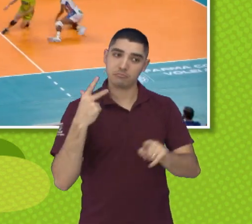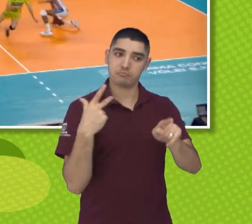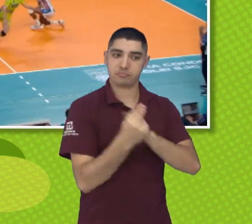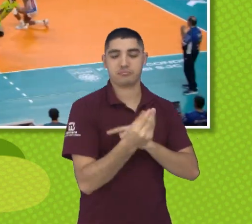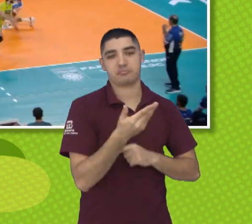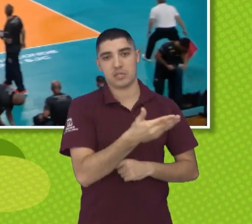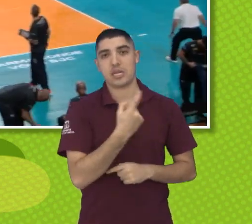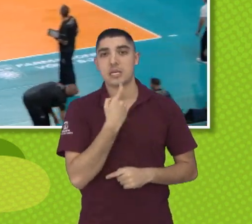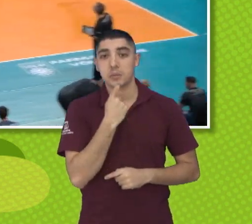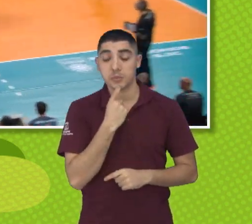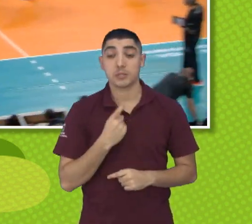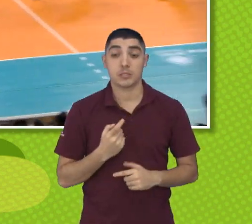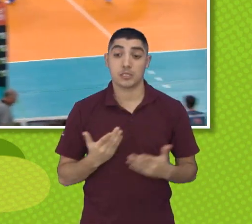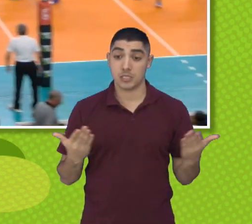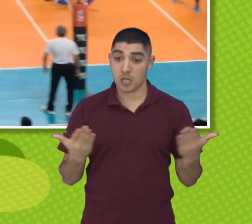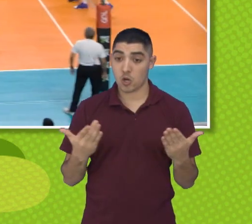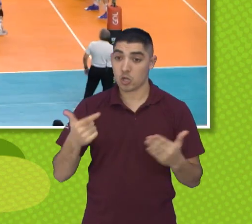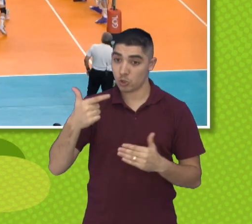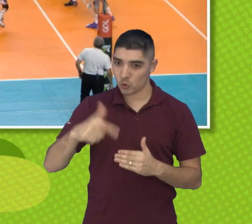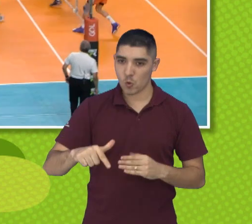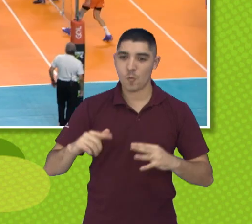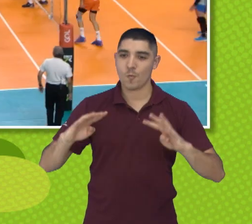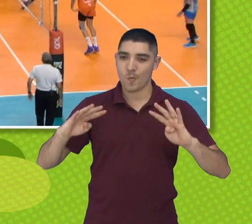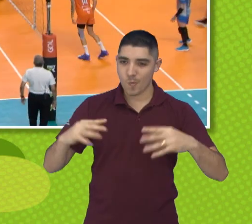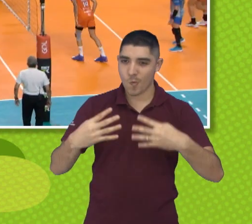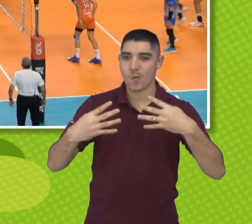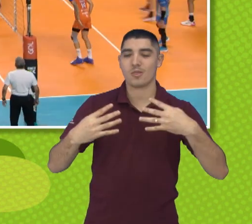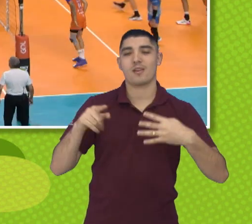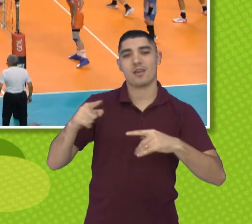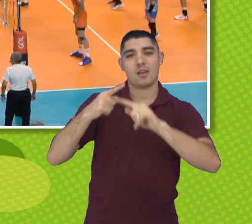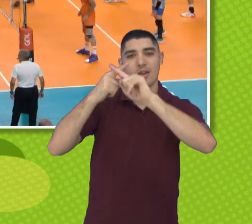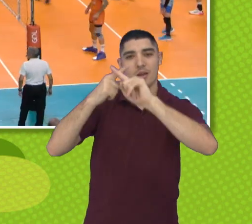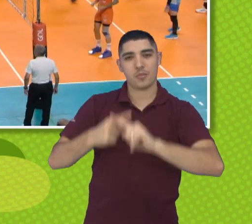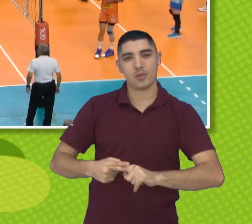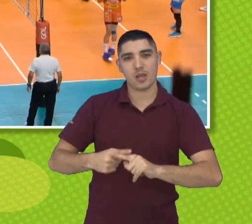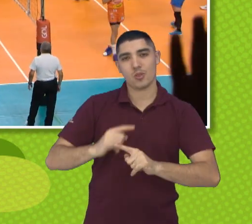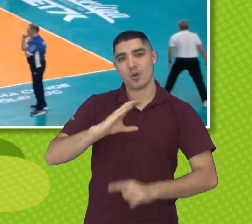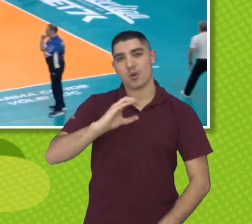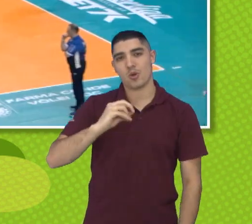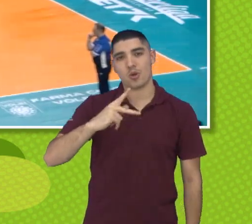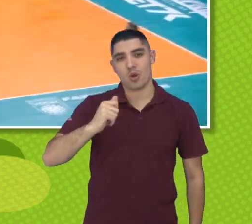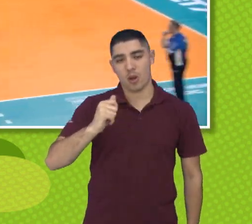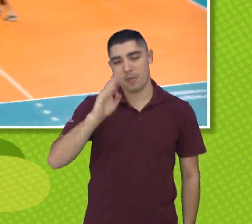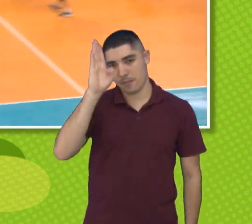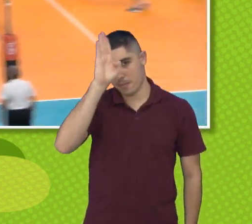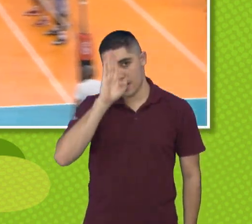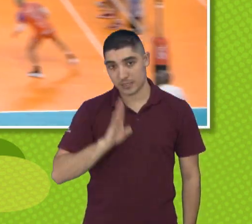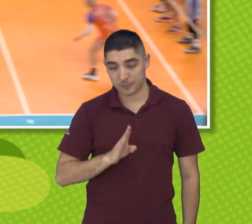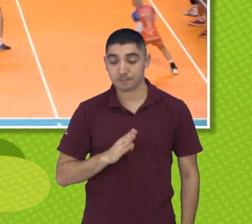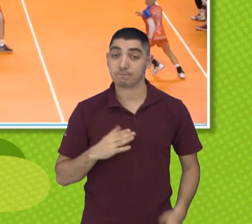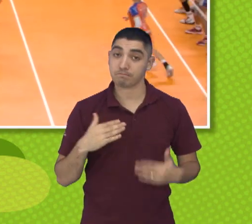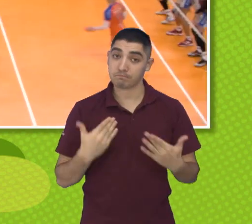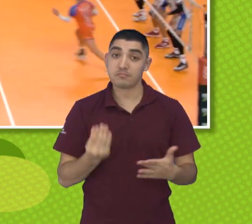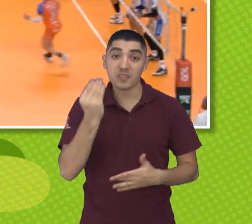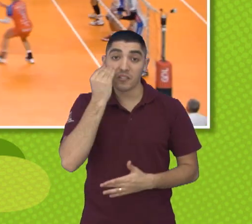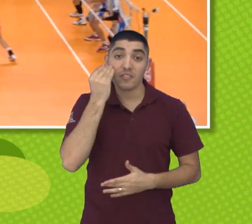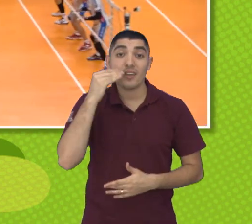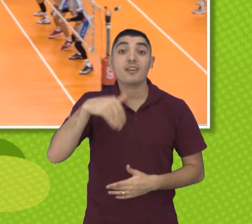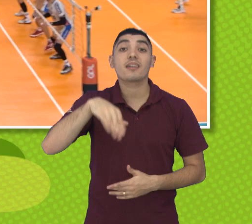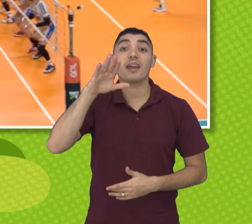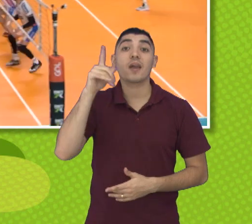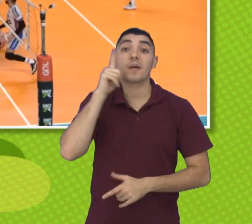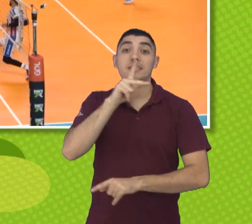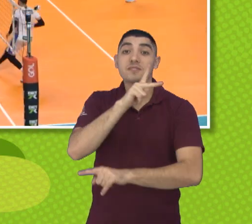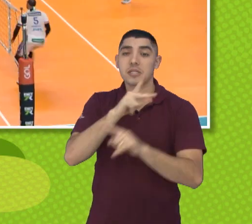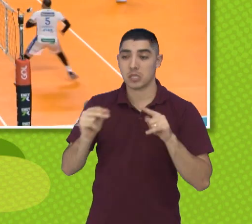da Copa do Brasil, né, e aí tem esse, seriam o tirateima entre as duas equipes, o